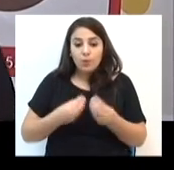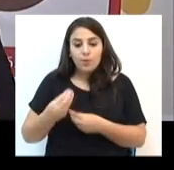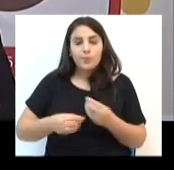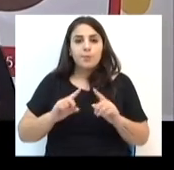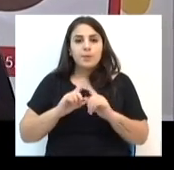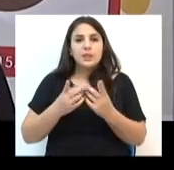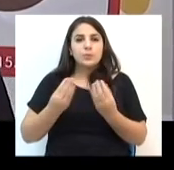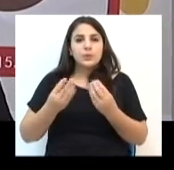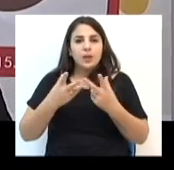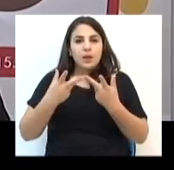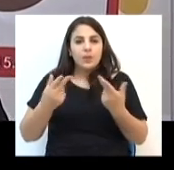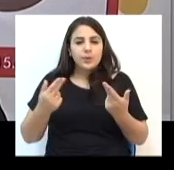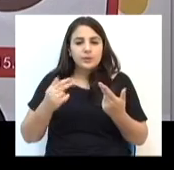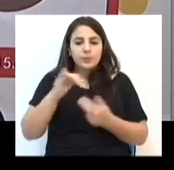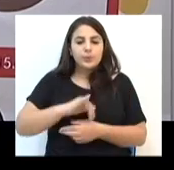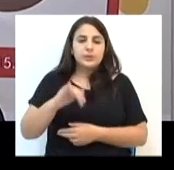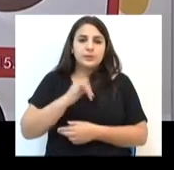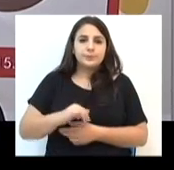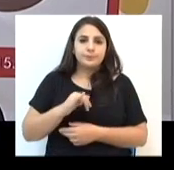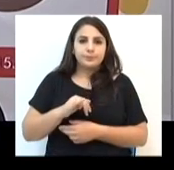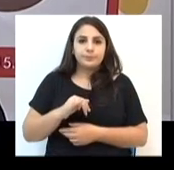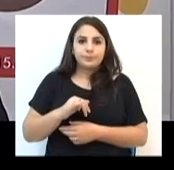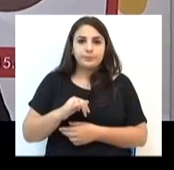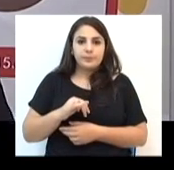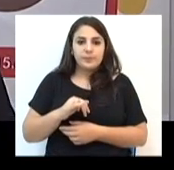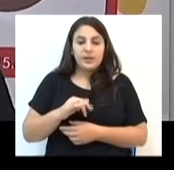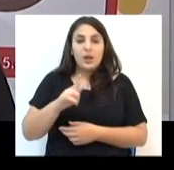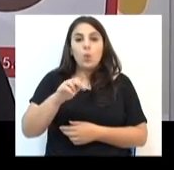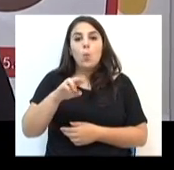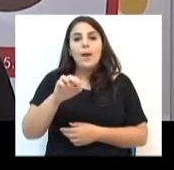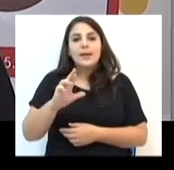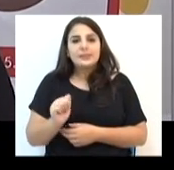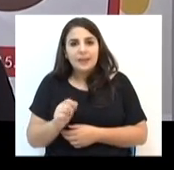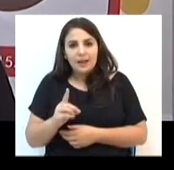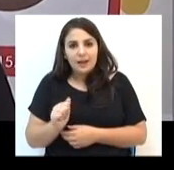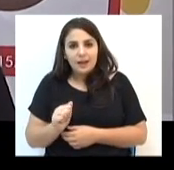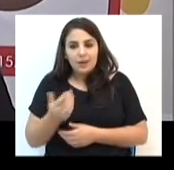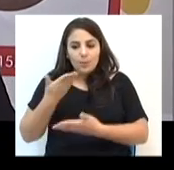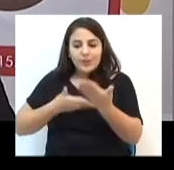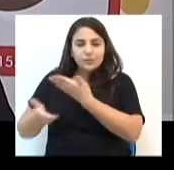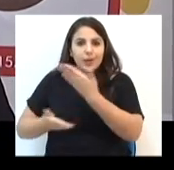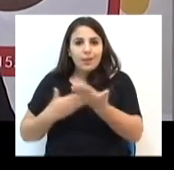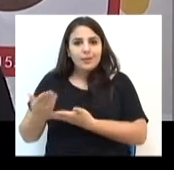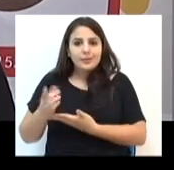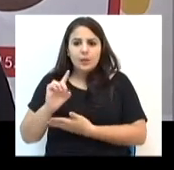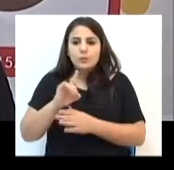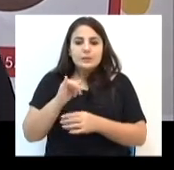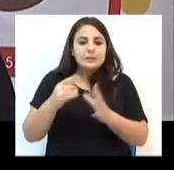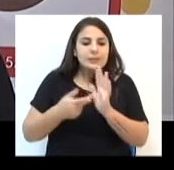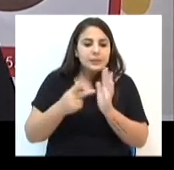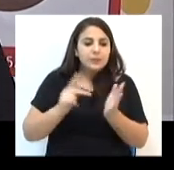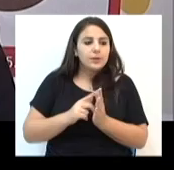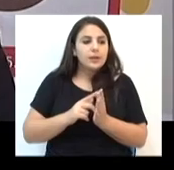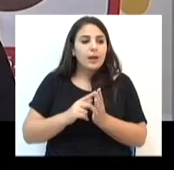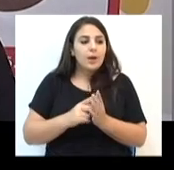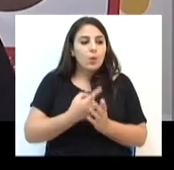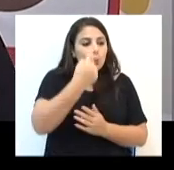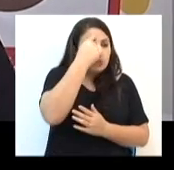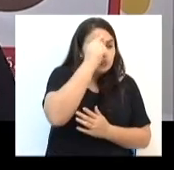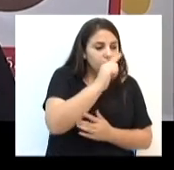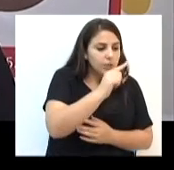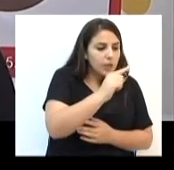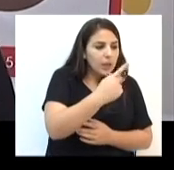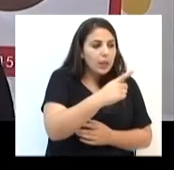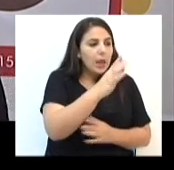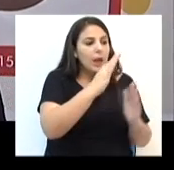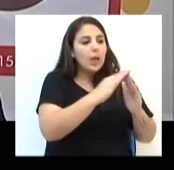Uma coisa muito importante para o pessoal de casa entender é que guarda compartilhada não é guarda alternada, não significa que a criança vai ter que ficar um dia na casa de